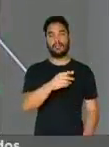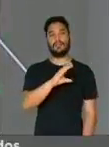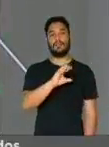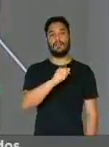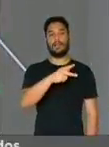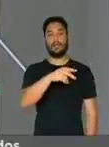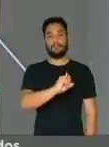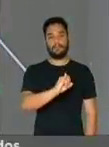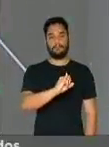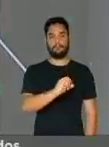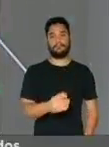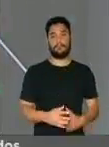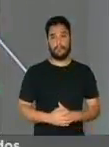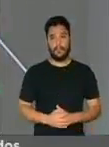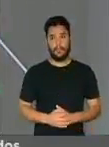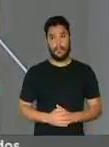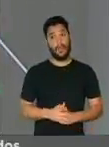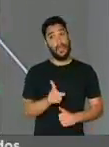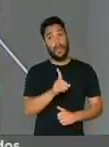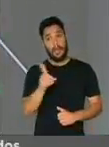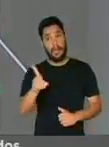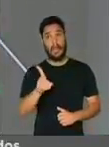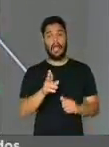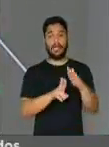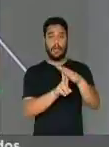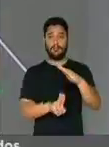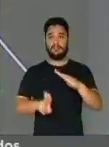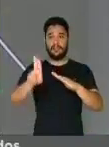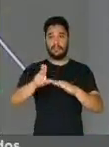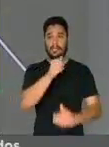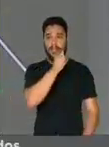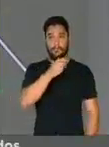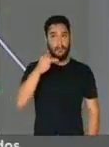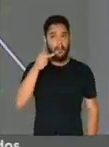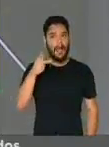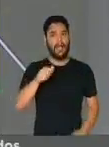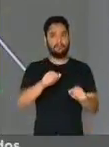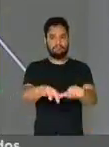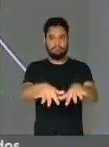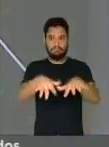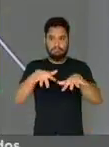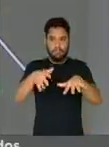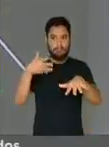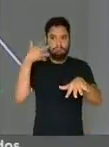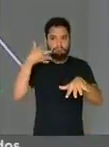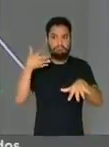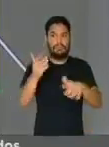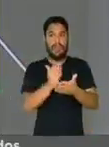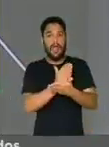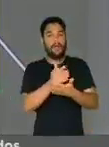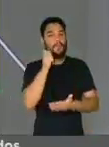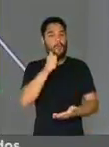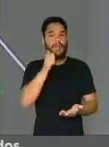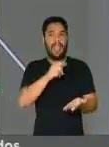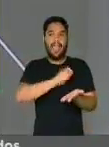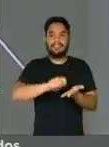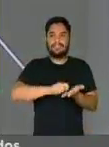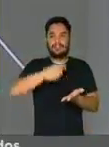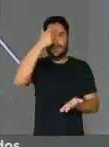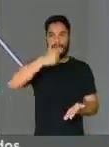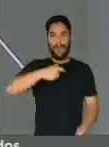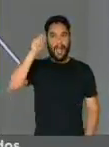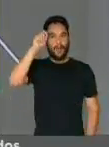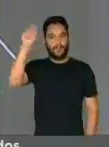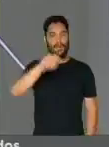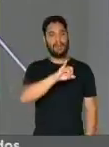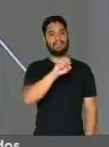Capi. No auditório da Universidade do Estado do Amapá, palestrou a investigadora e escritora portuguesa Isabel